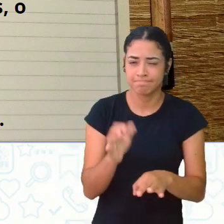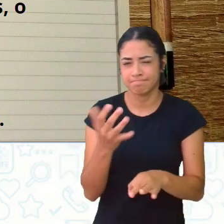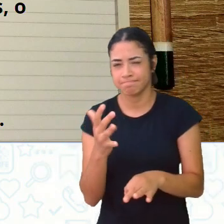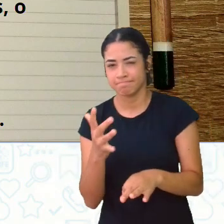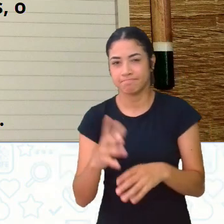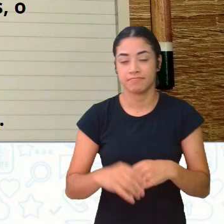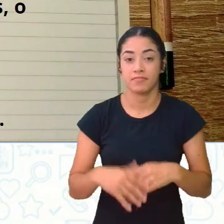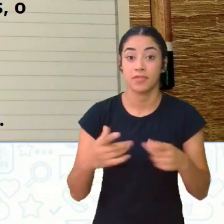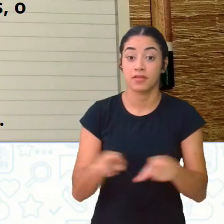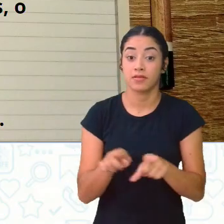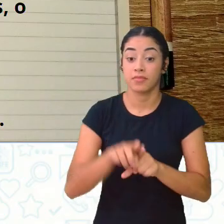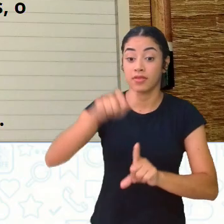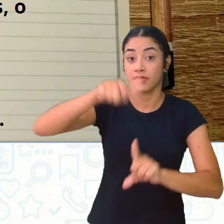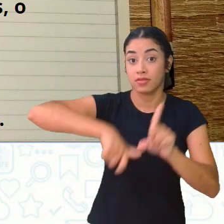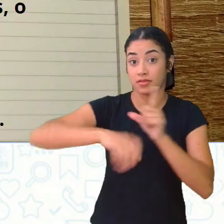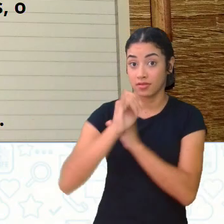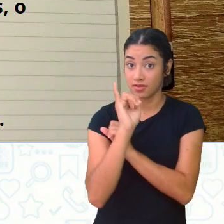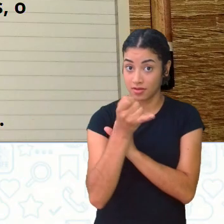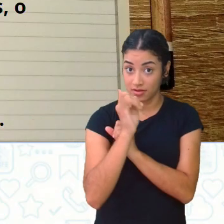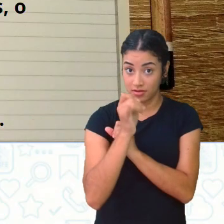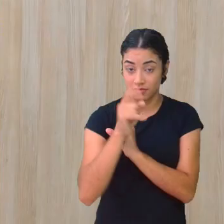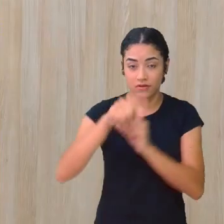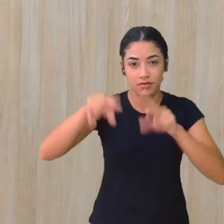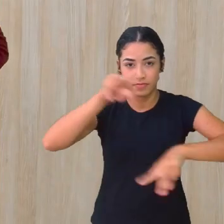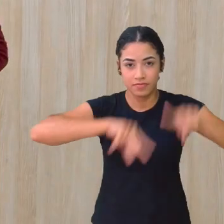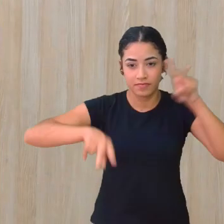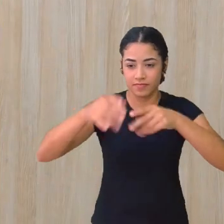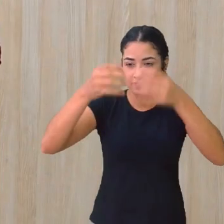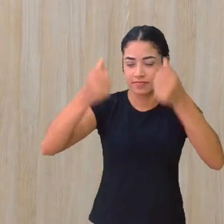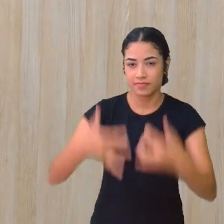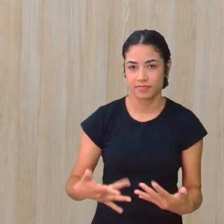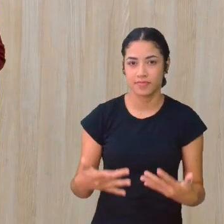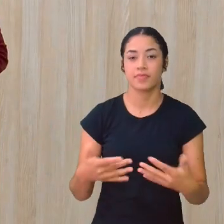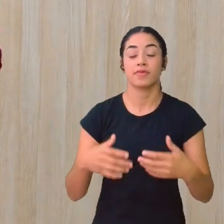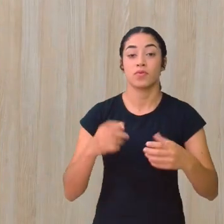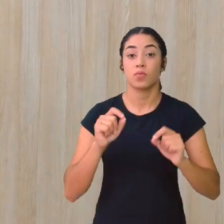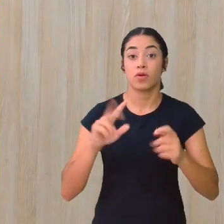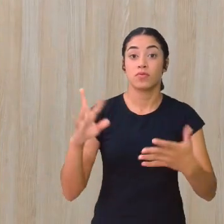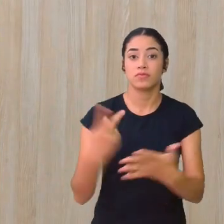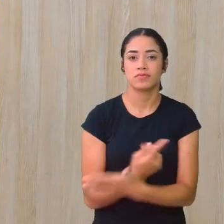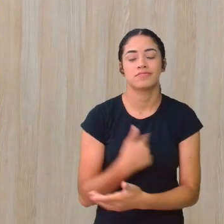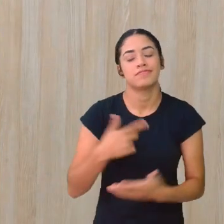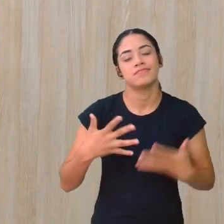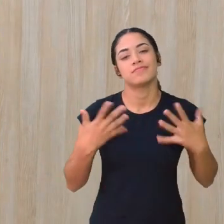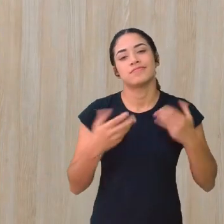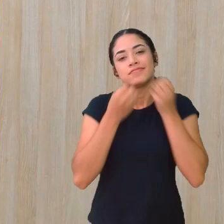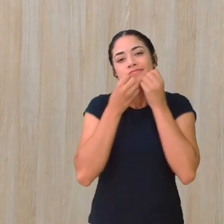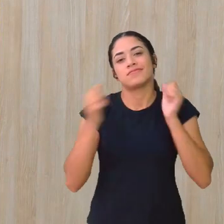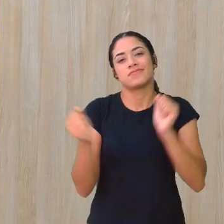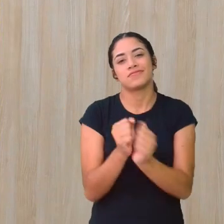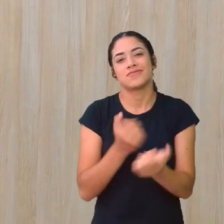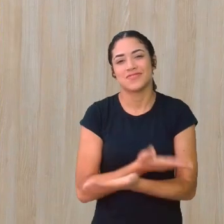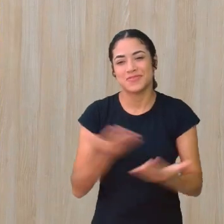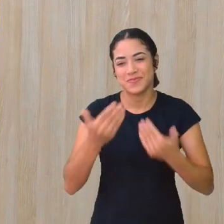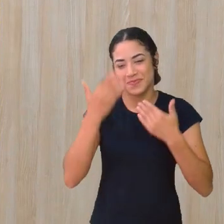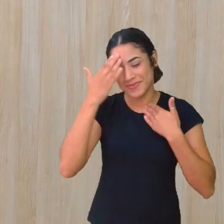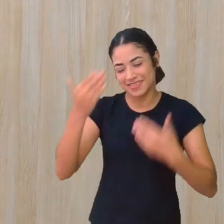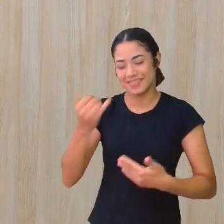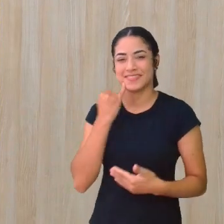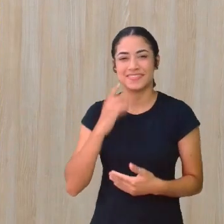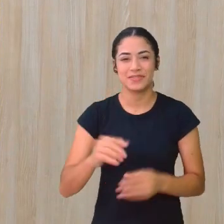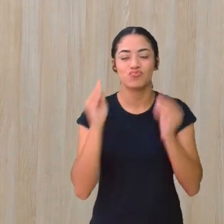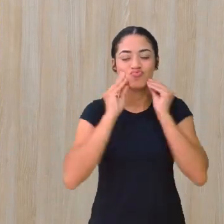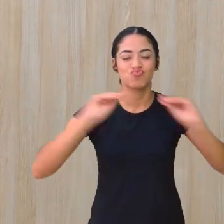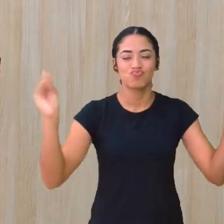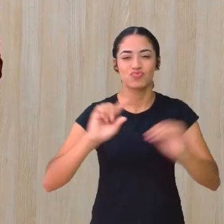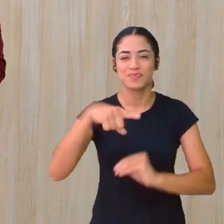observador E nesse caso Descreve os fatos Minha gente Nossa aula está acabando Por aqui Foi uma alegria Ficar com vocês Obrigada Ingrid Um cheiro